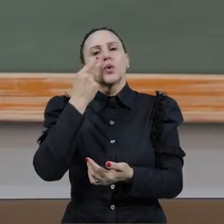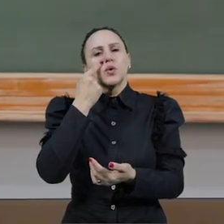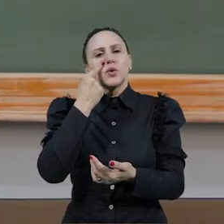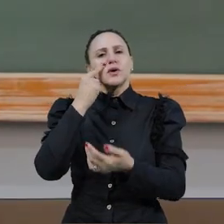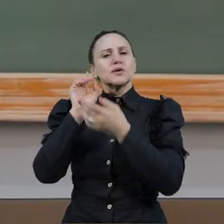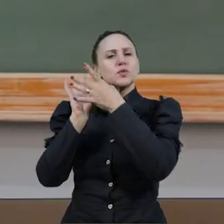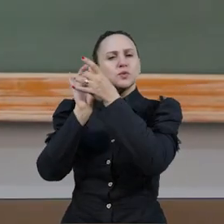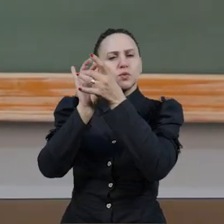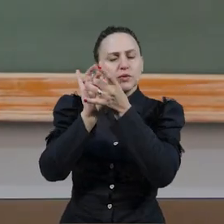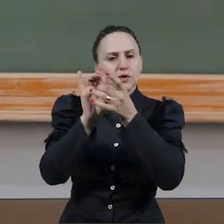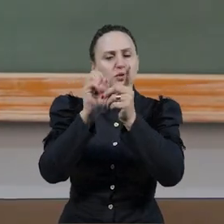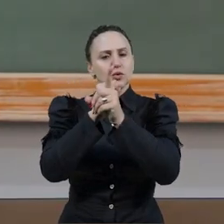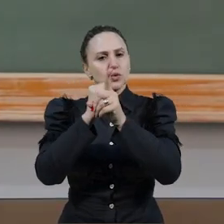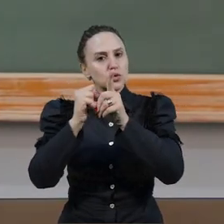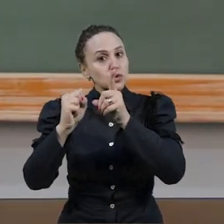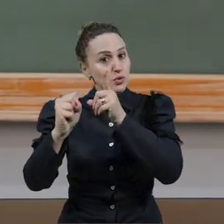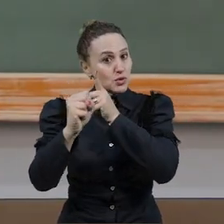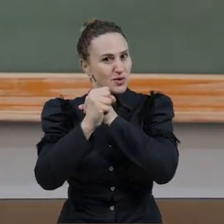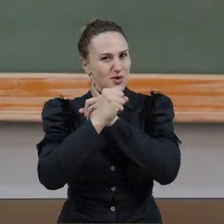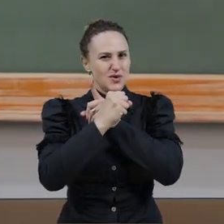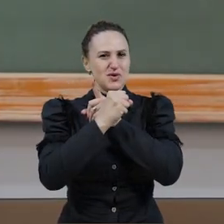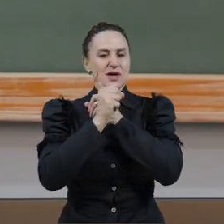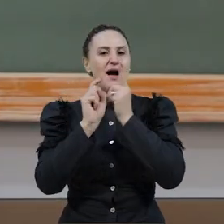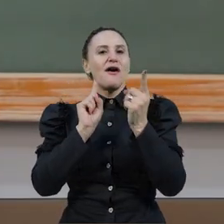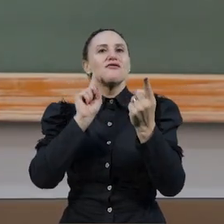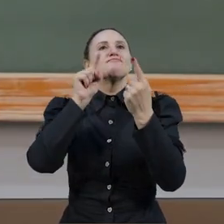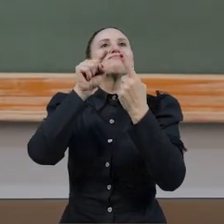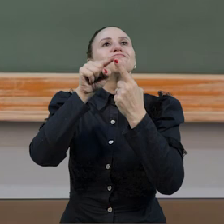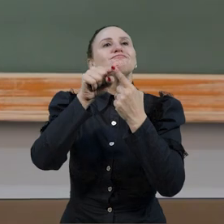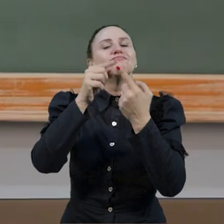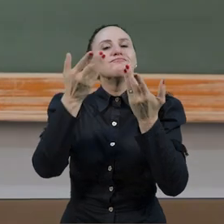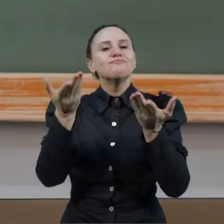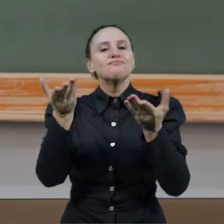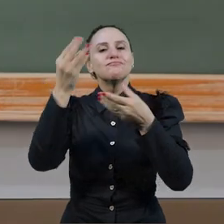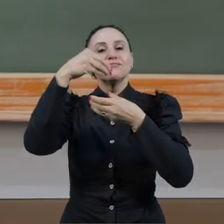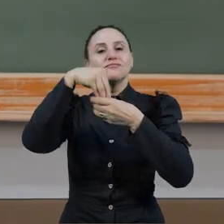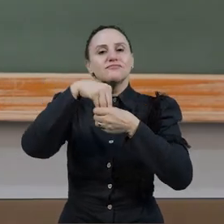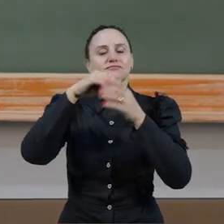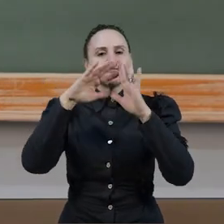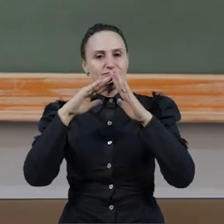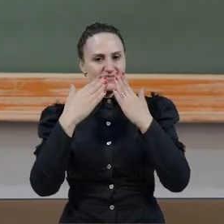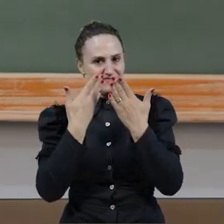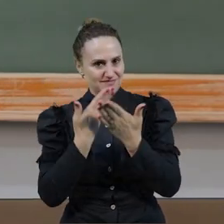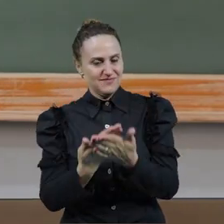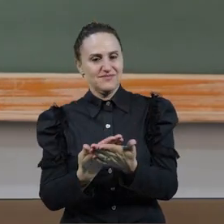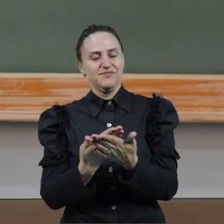da escola. É importante nós discutirmos a função social da escola.